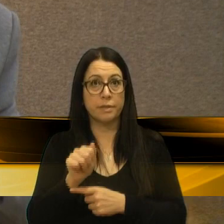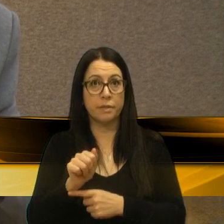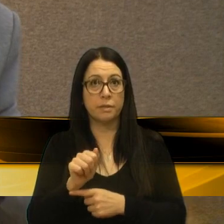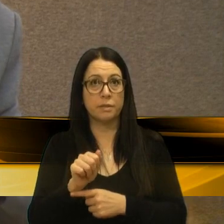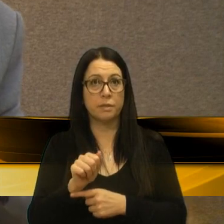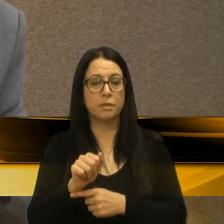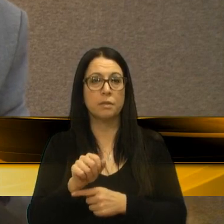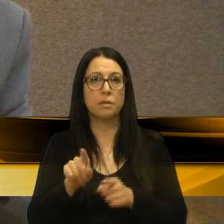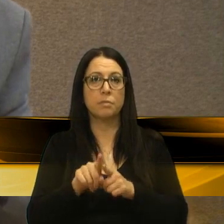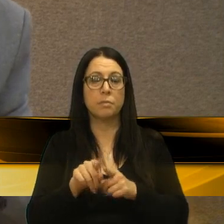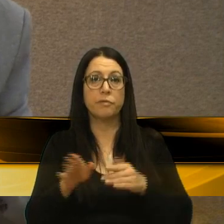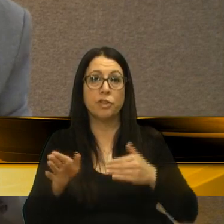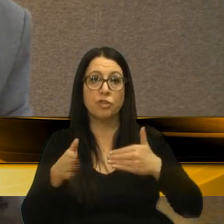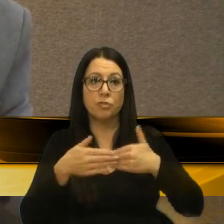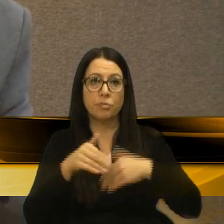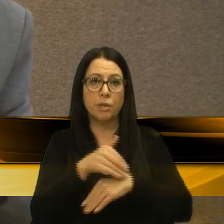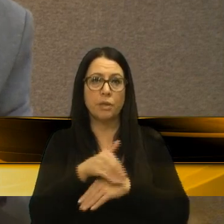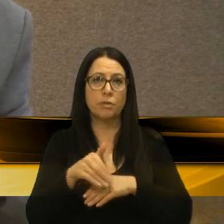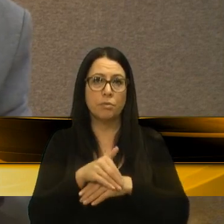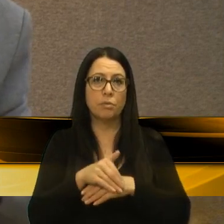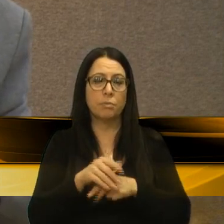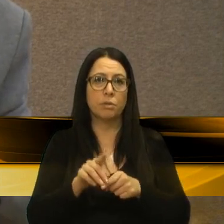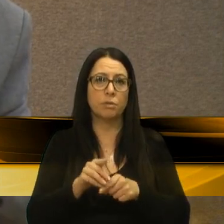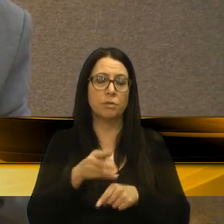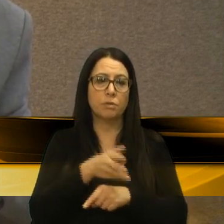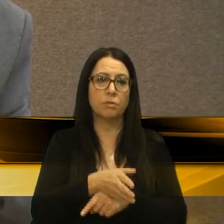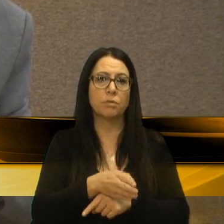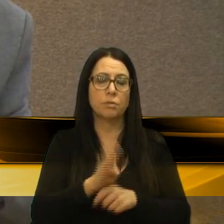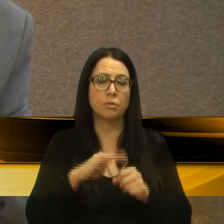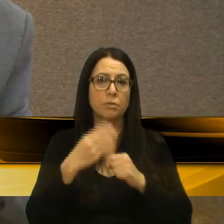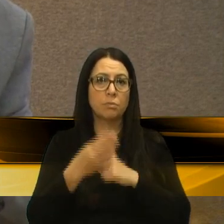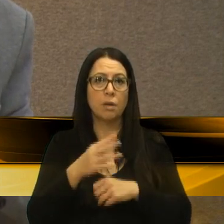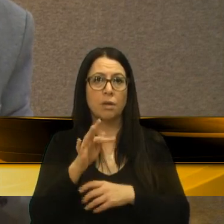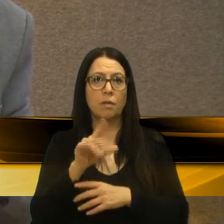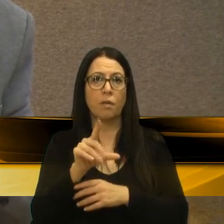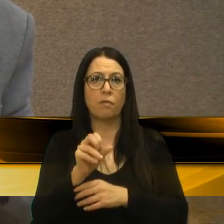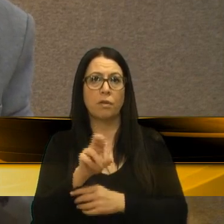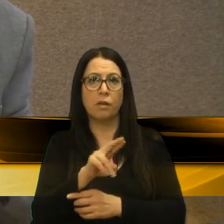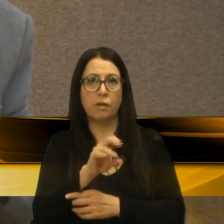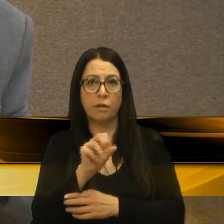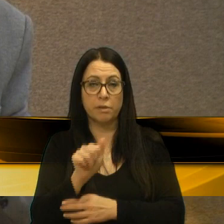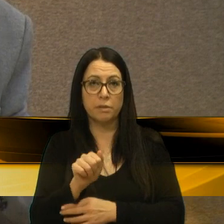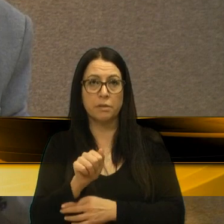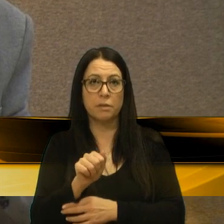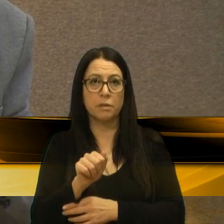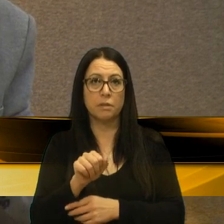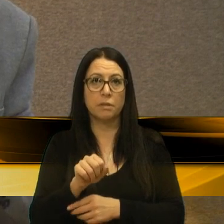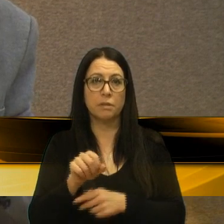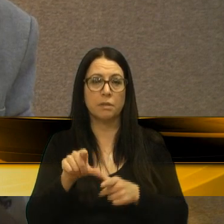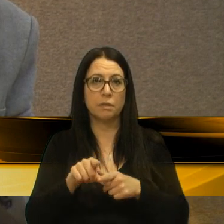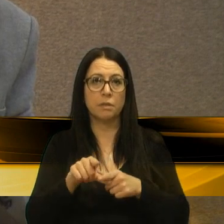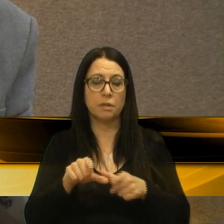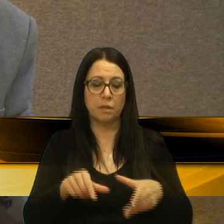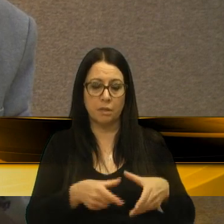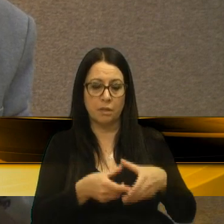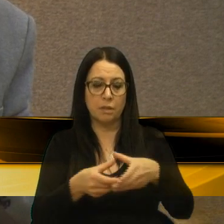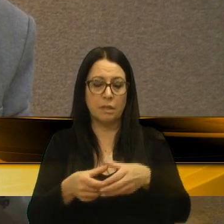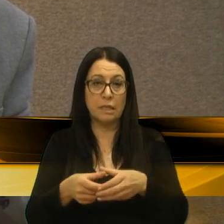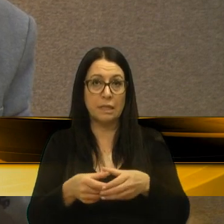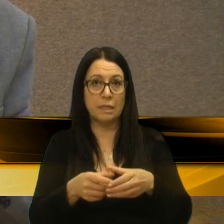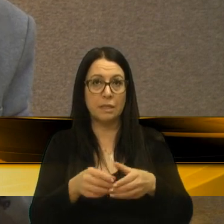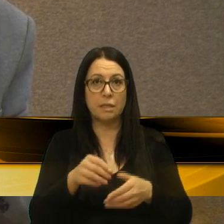ordem da Prefeitura para fechar aquela saída do bairro Floresta ali, onde tem galeria de drenagem, esgoto